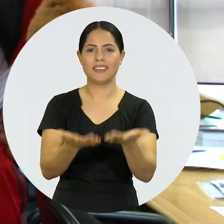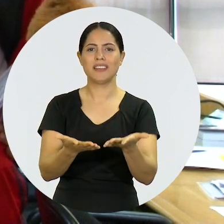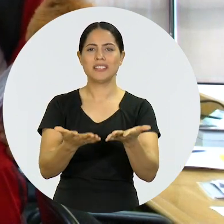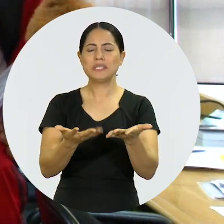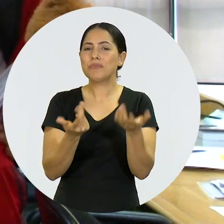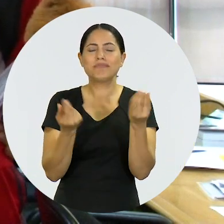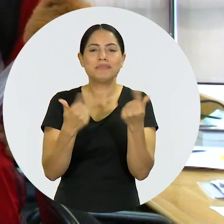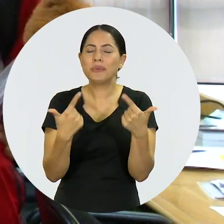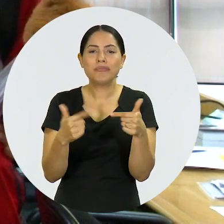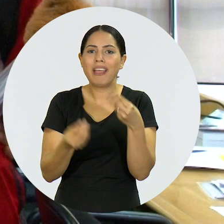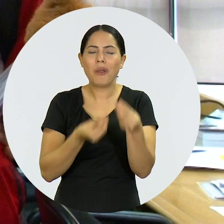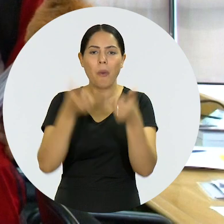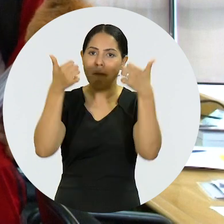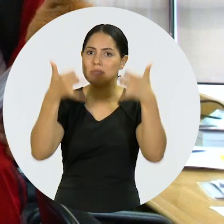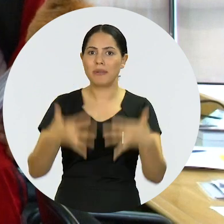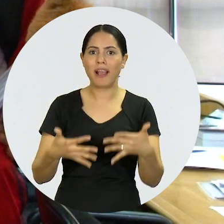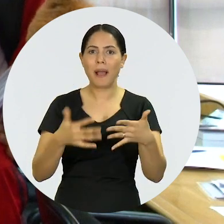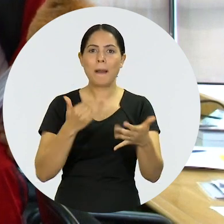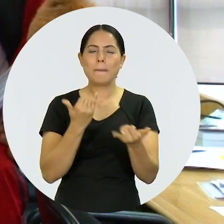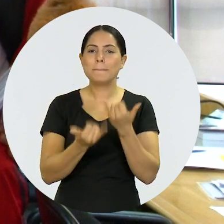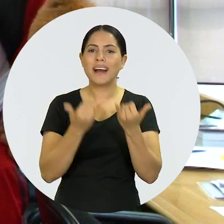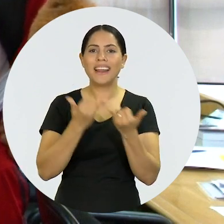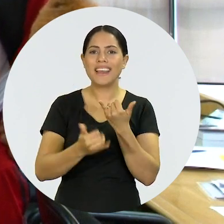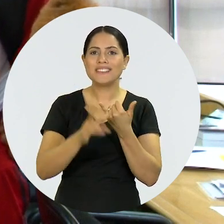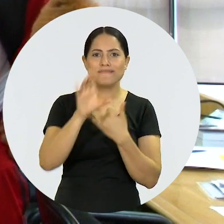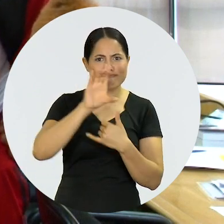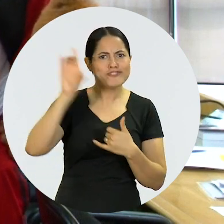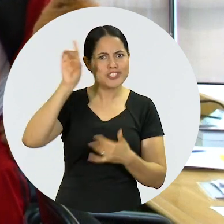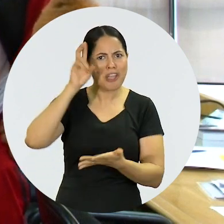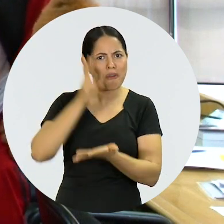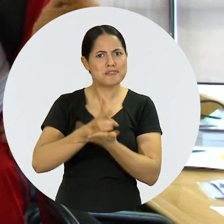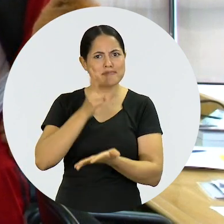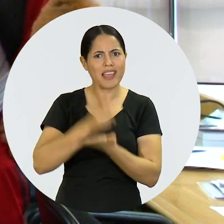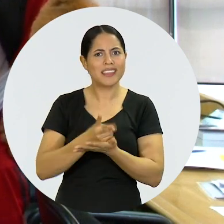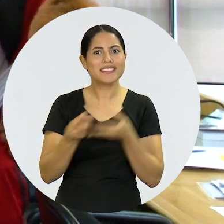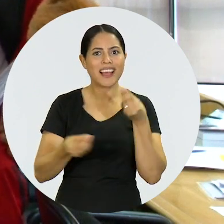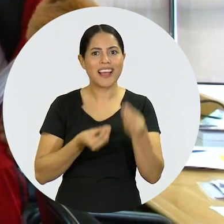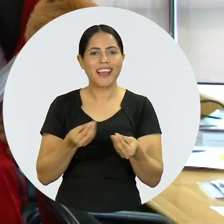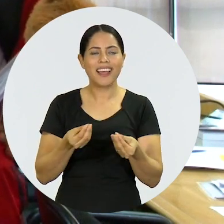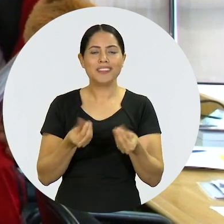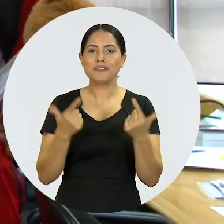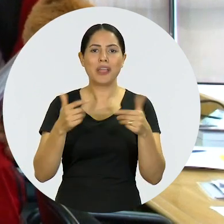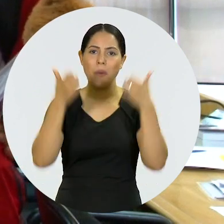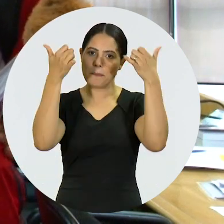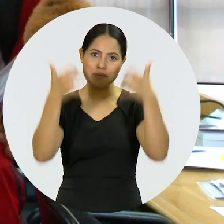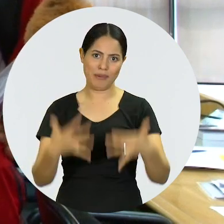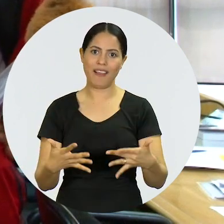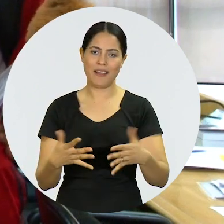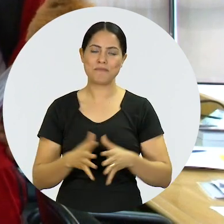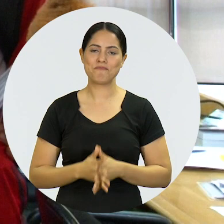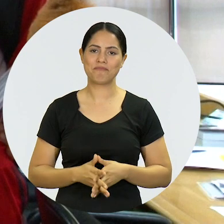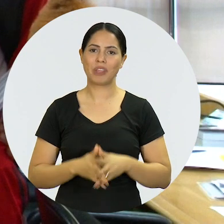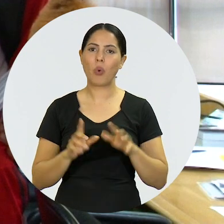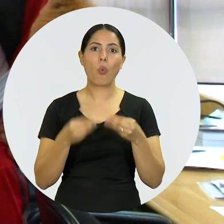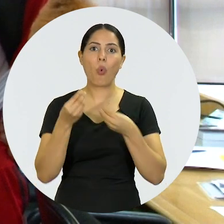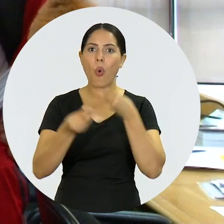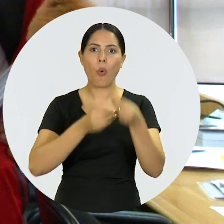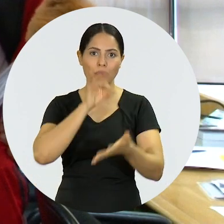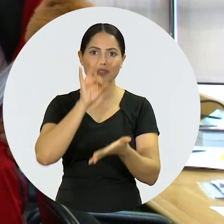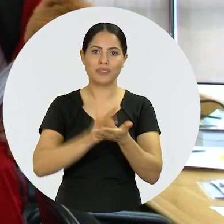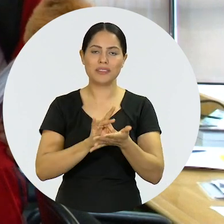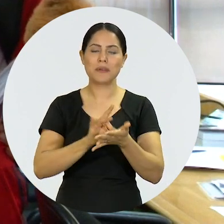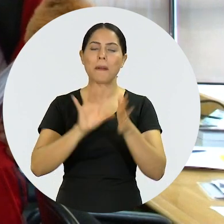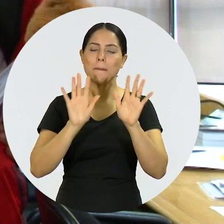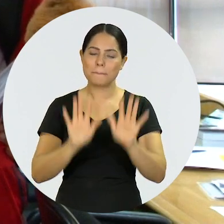e é algo inexplicável, algo assim, mágico, divino mesmo. Não tem como dizer a extensão